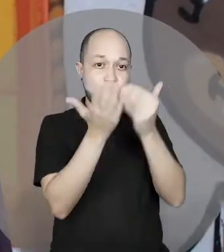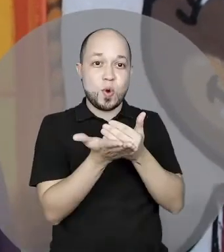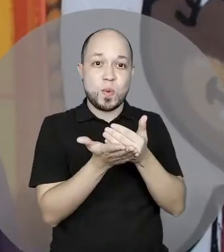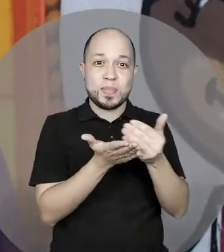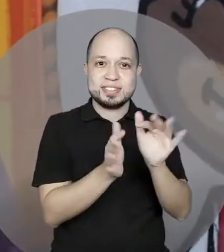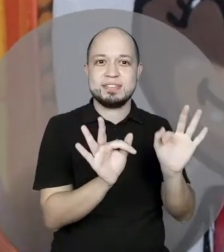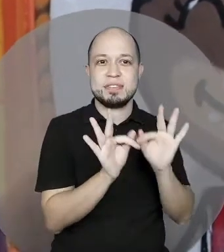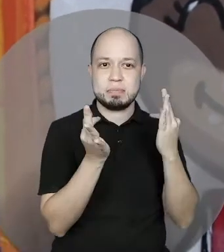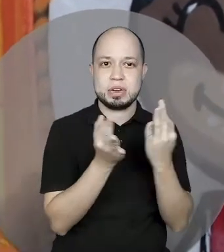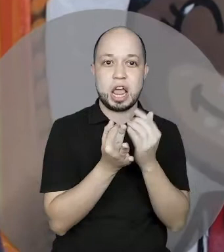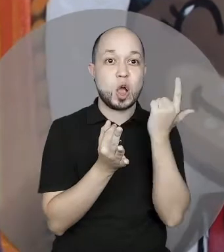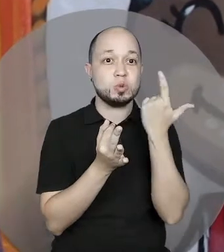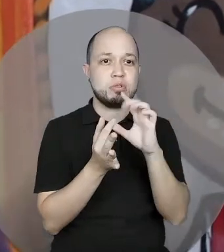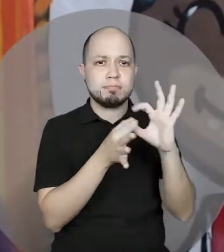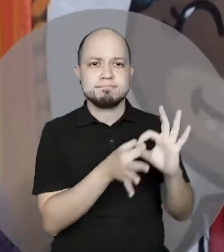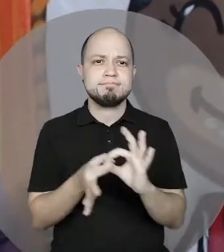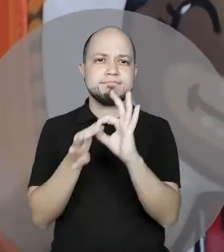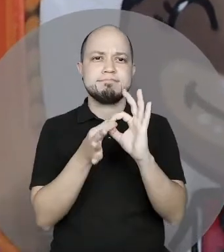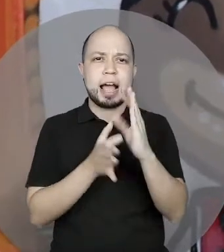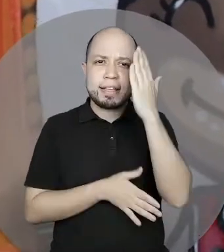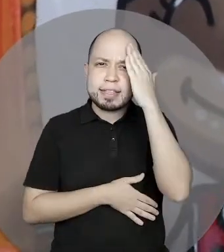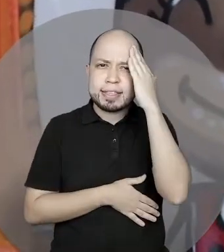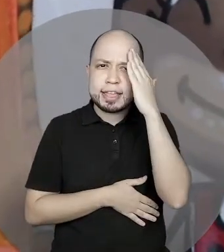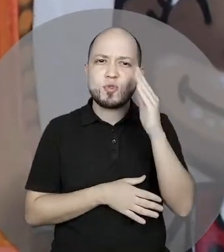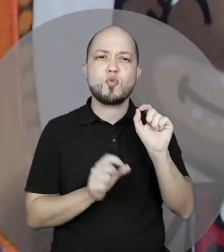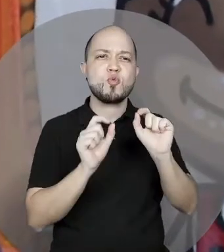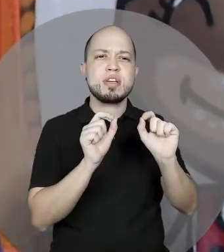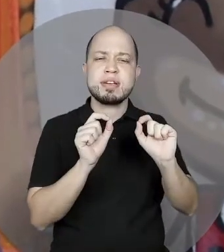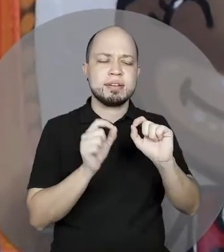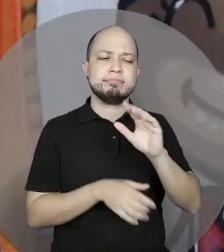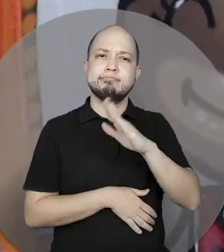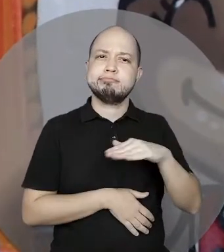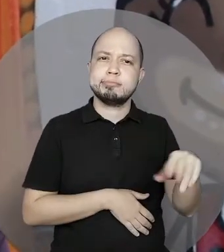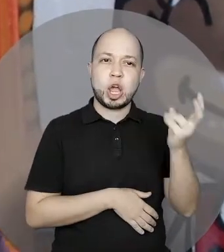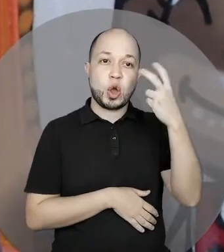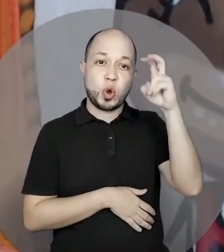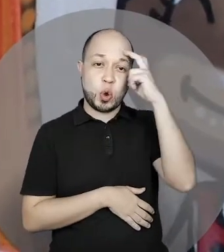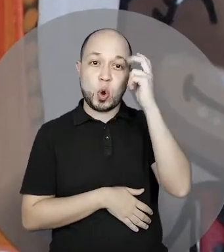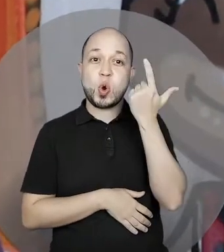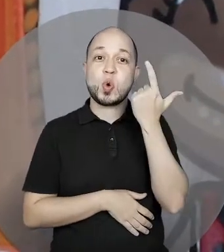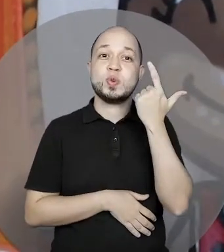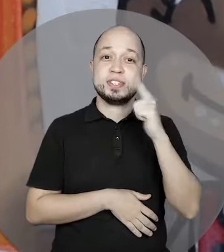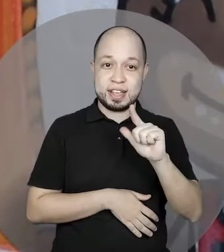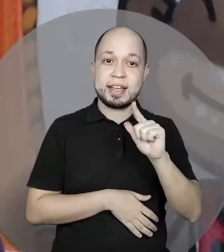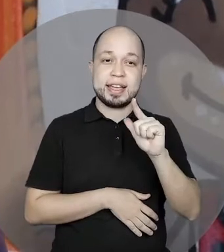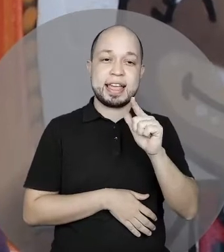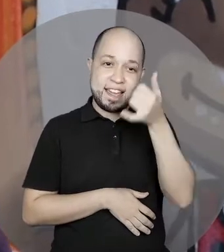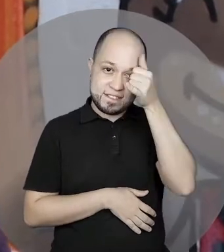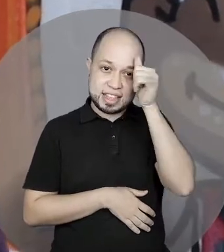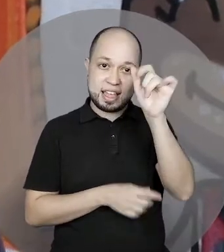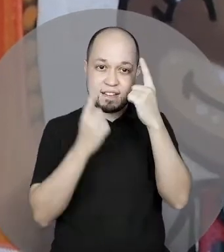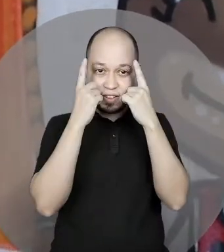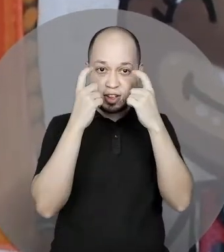vínculos, entendendo essa infância, entendendo essa cultura, a gente consegue menos violência, mais amor